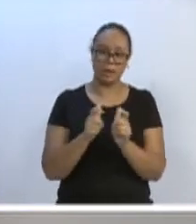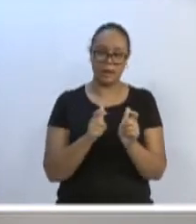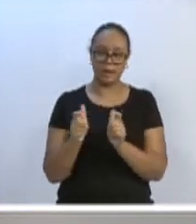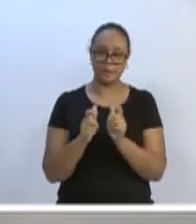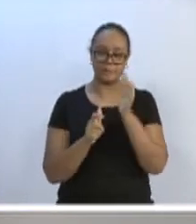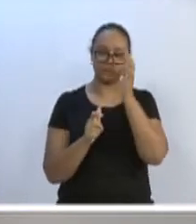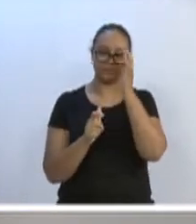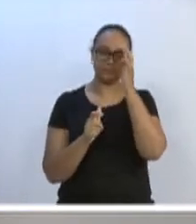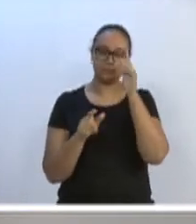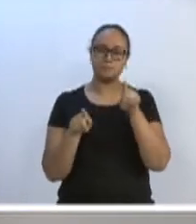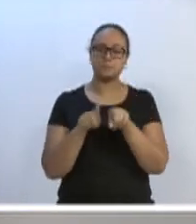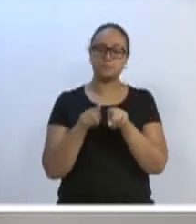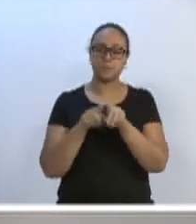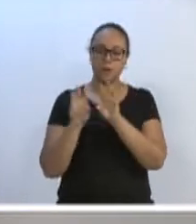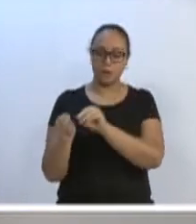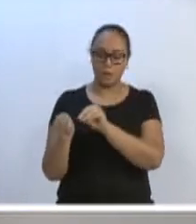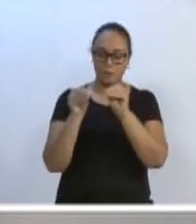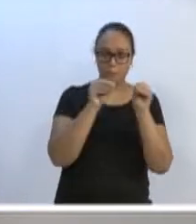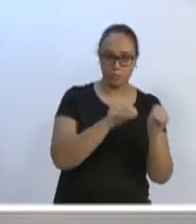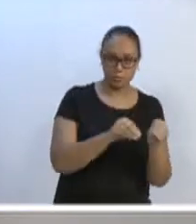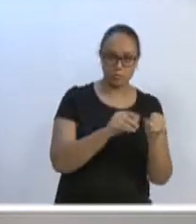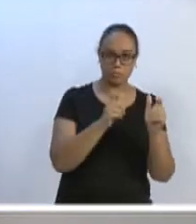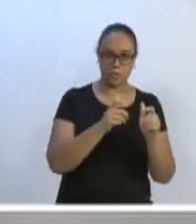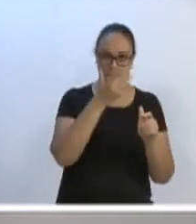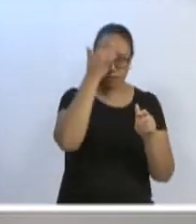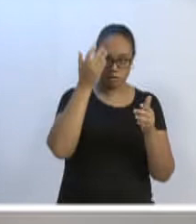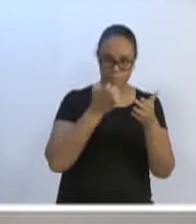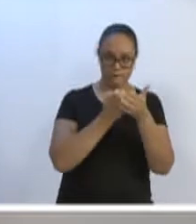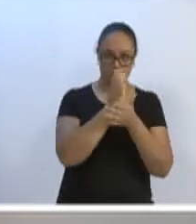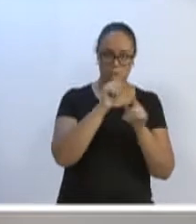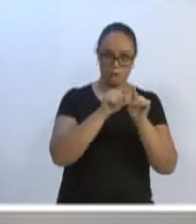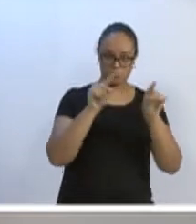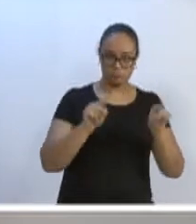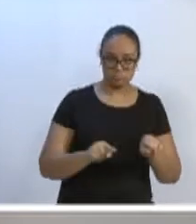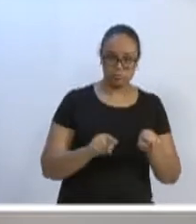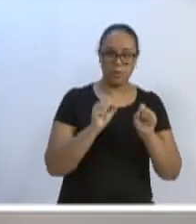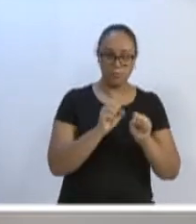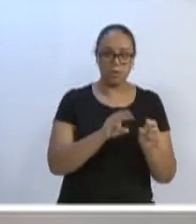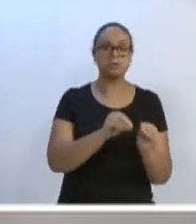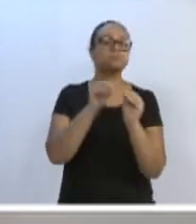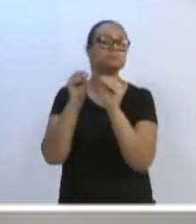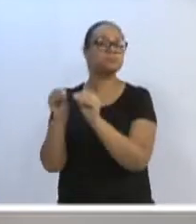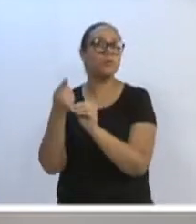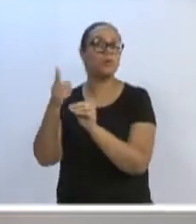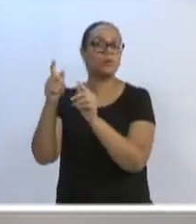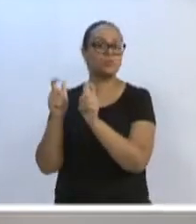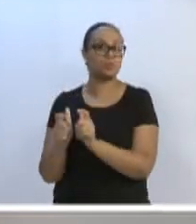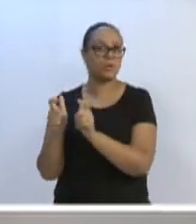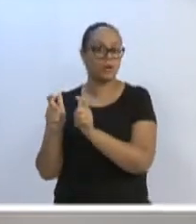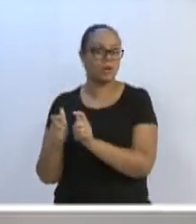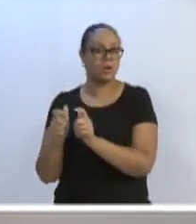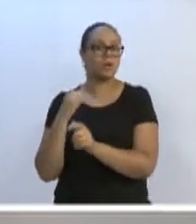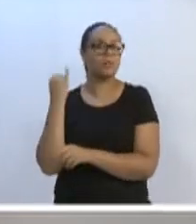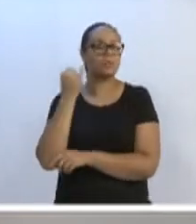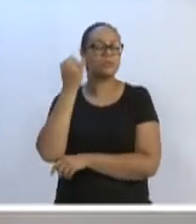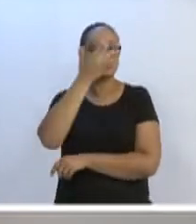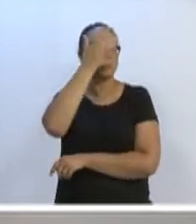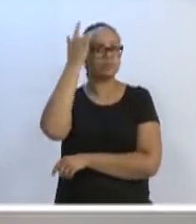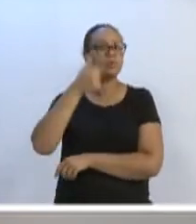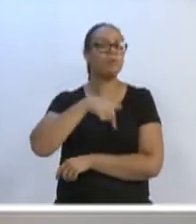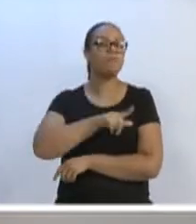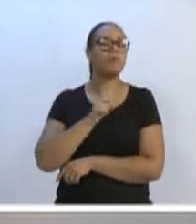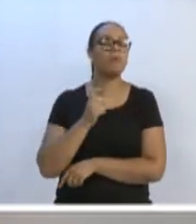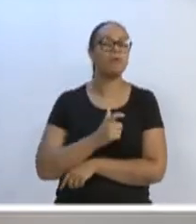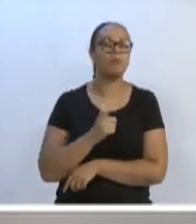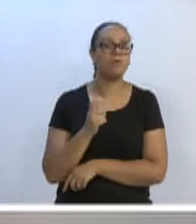remoções de servidores, é importante ressaltar que é necessário que os servidores, então, se locomovam até a